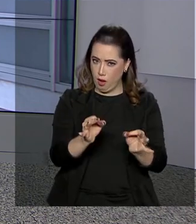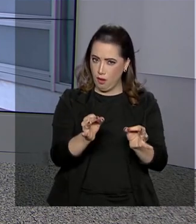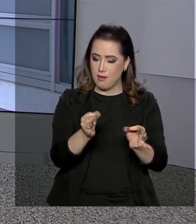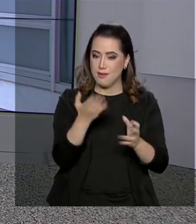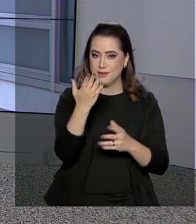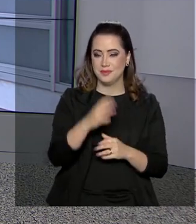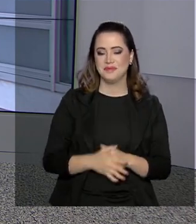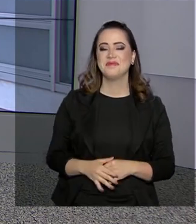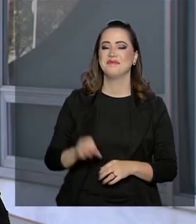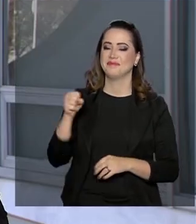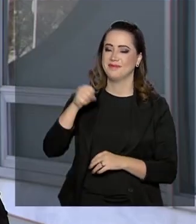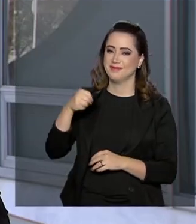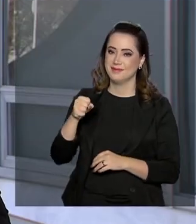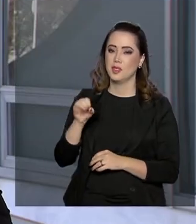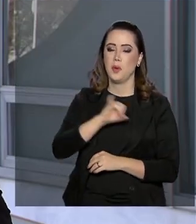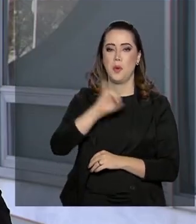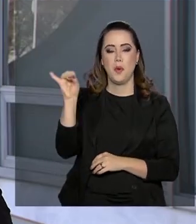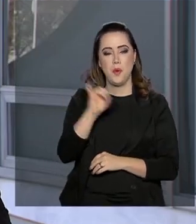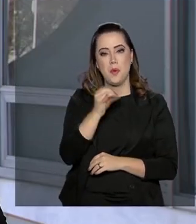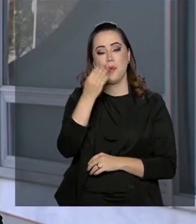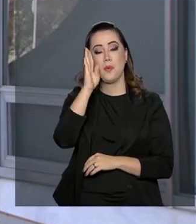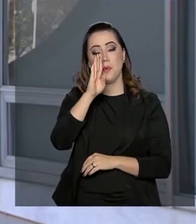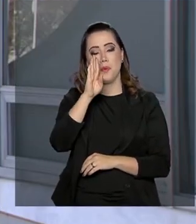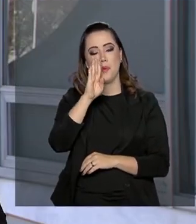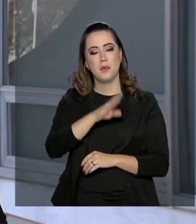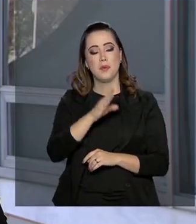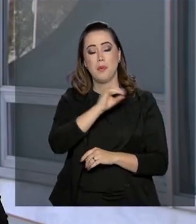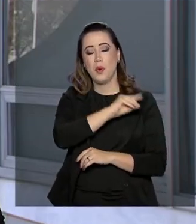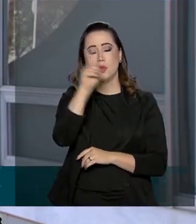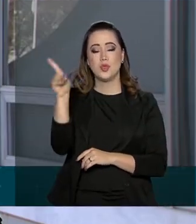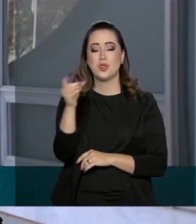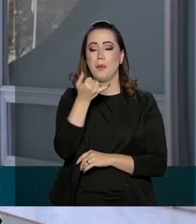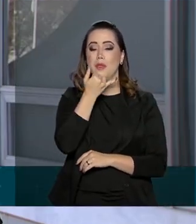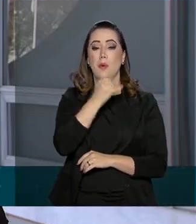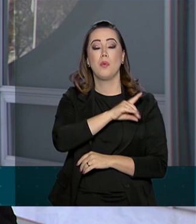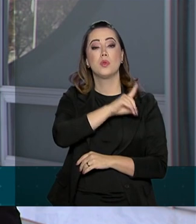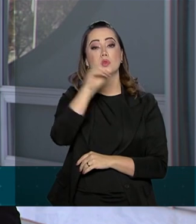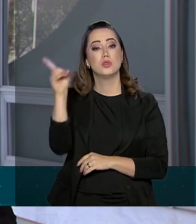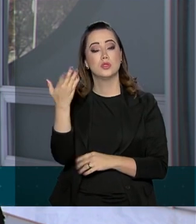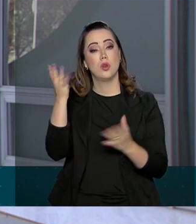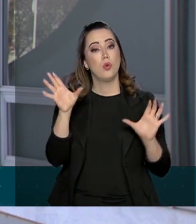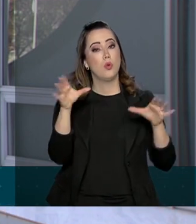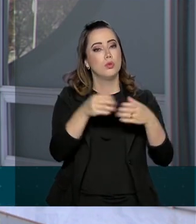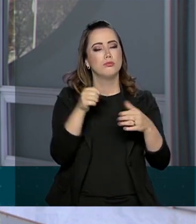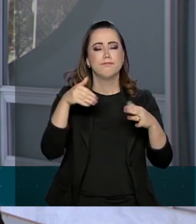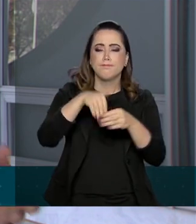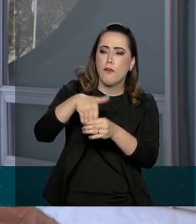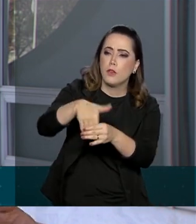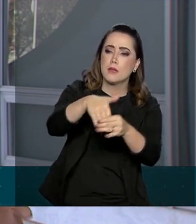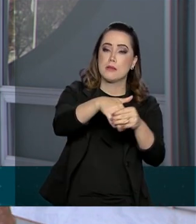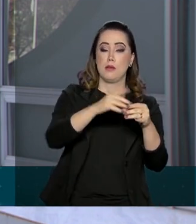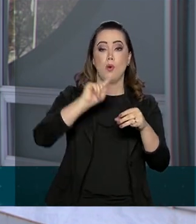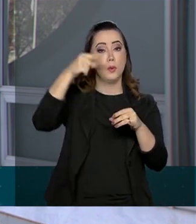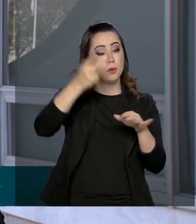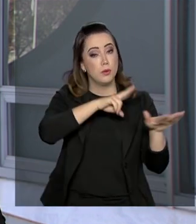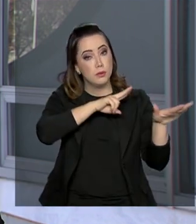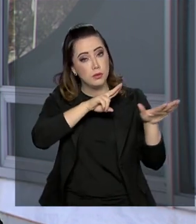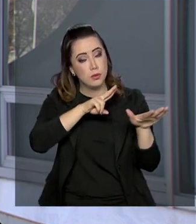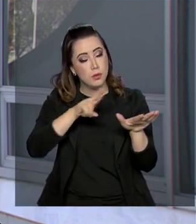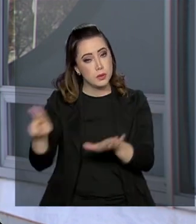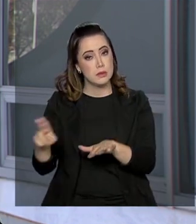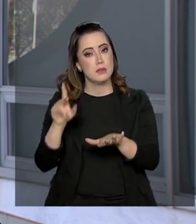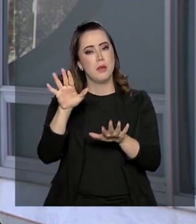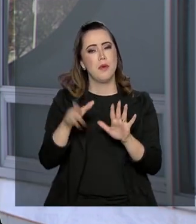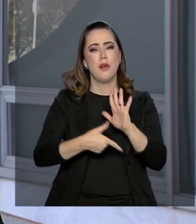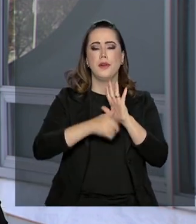Bom dia a você e a todos. Olha, o embate agora é no plenário. A base governista quer concluir esse assunto já na semana que vem, antes do